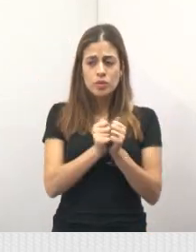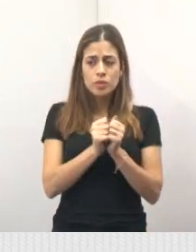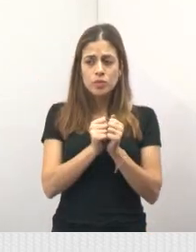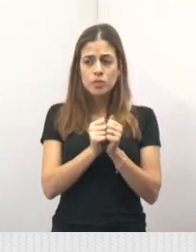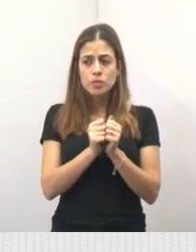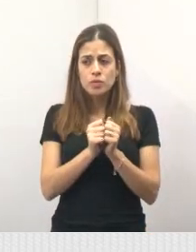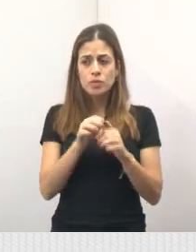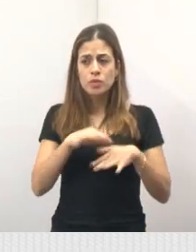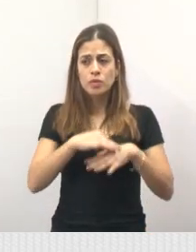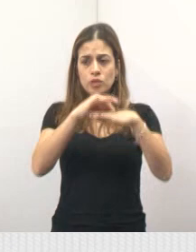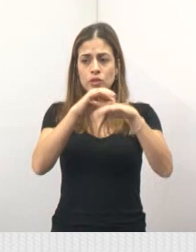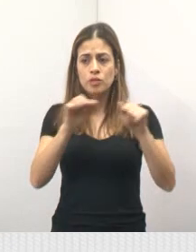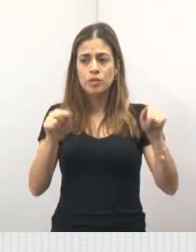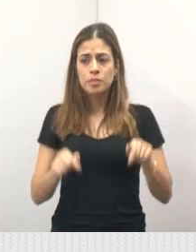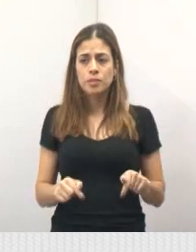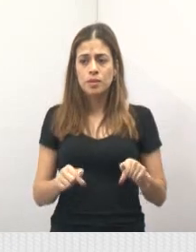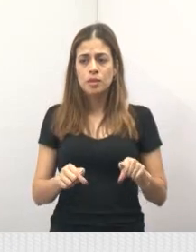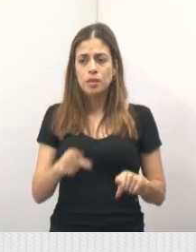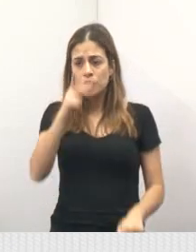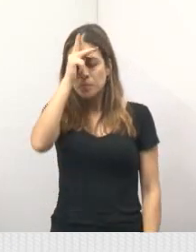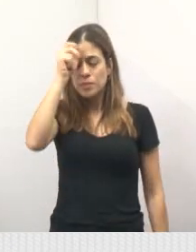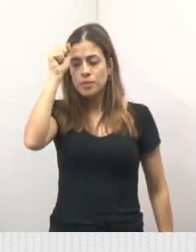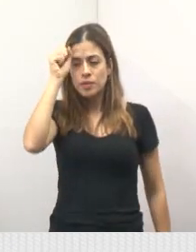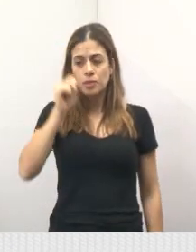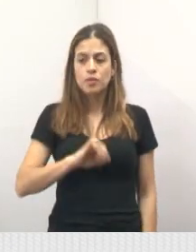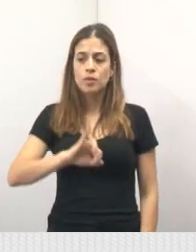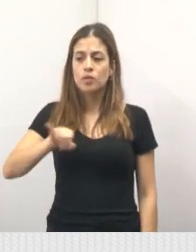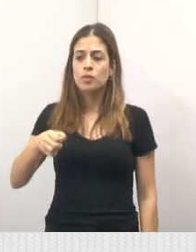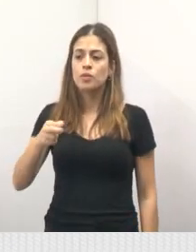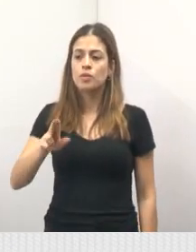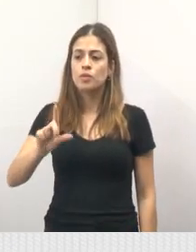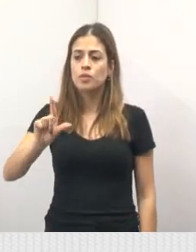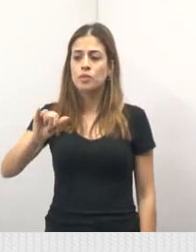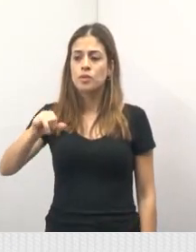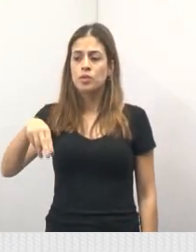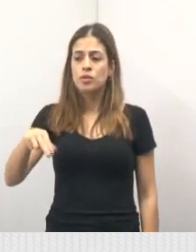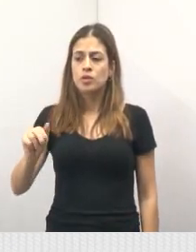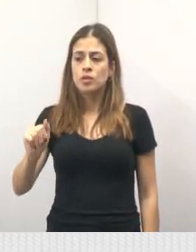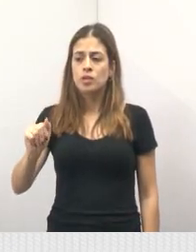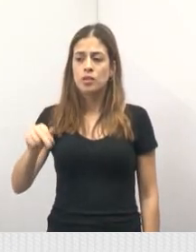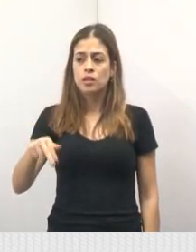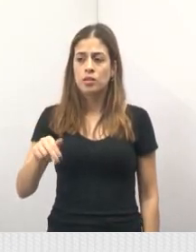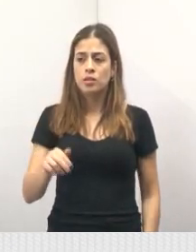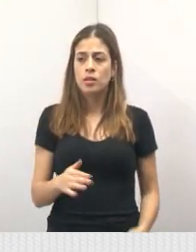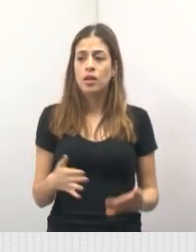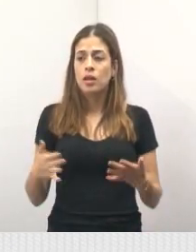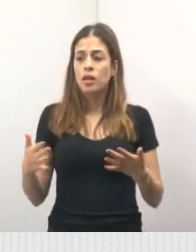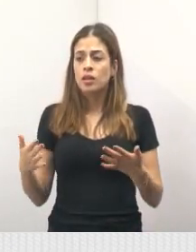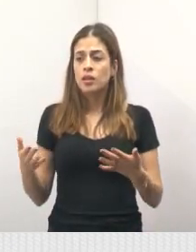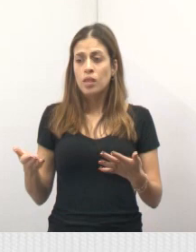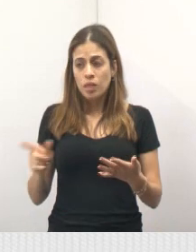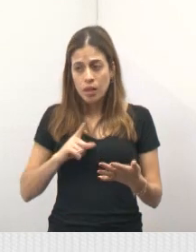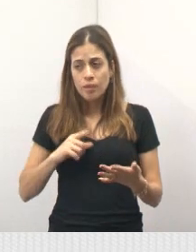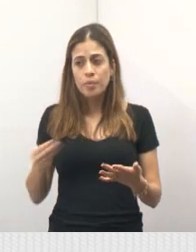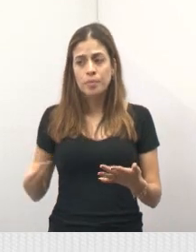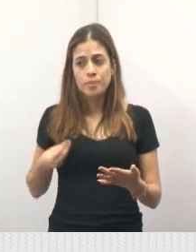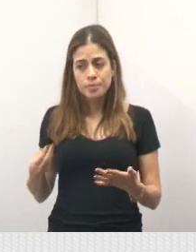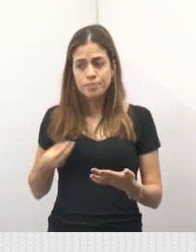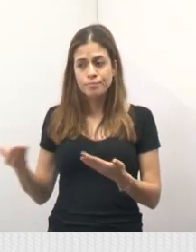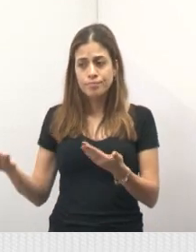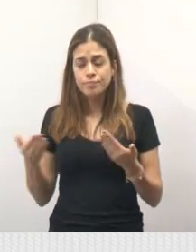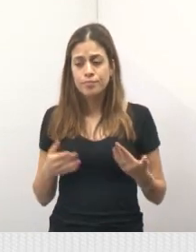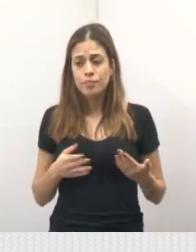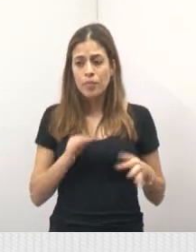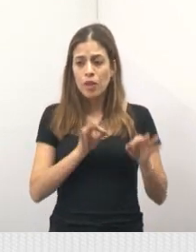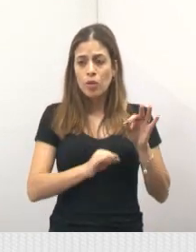a chefe de gabinete do prefeito Isaías, Juliana do Alib, foi aqui na Câmara Municipal, tivemos a presença do juiz da primeira